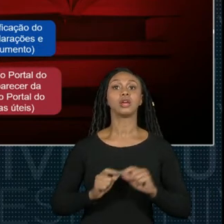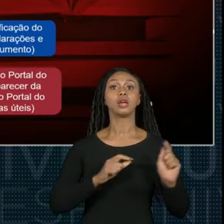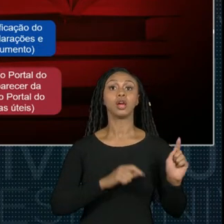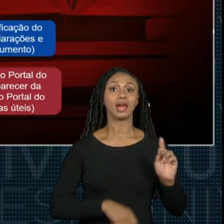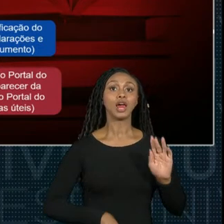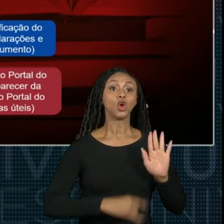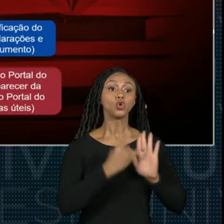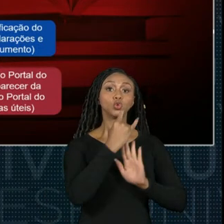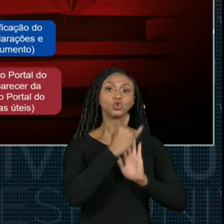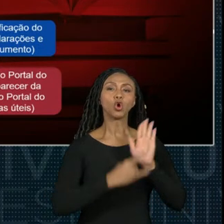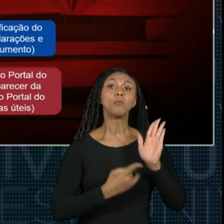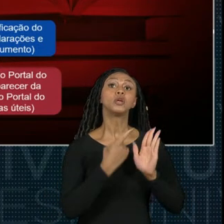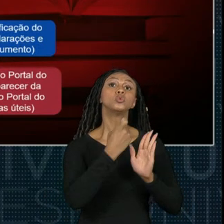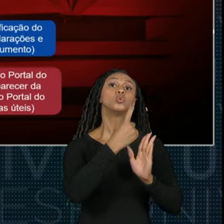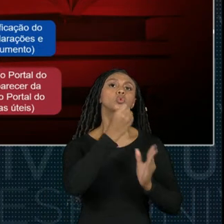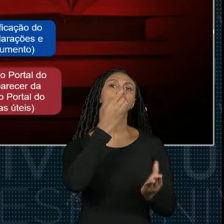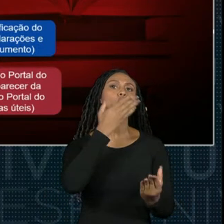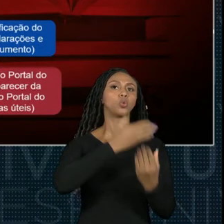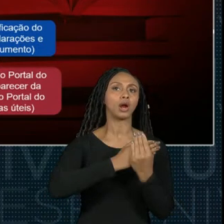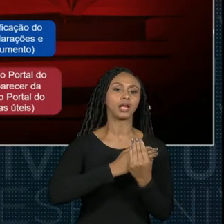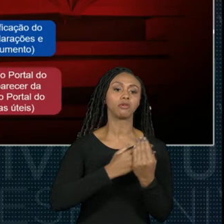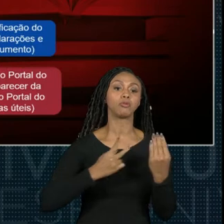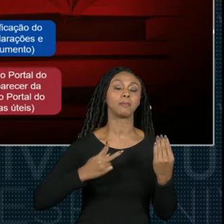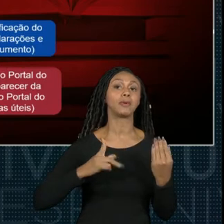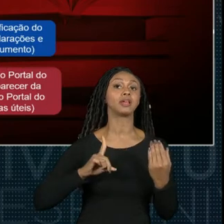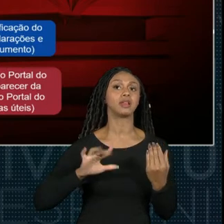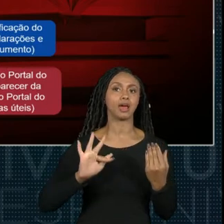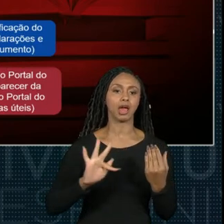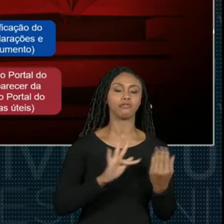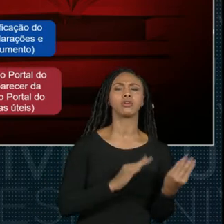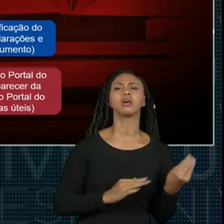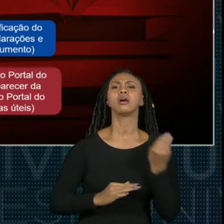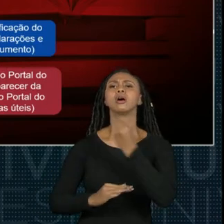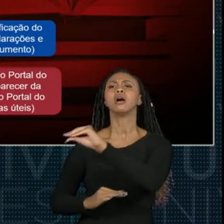único arquivo PDF no portal do aluno.